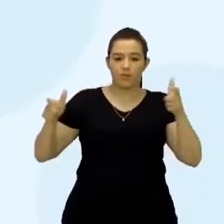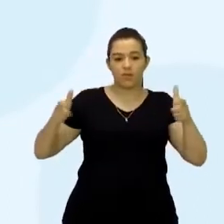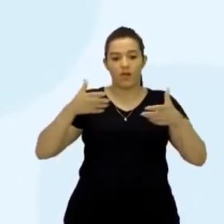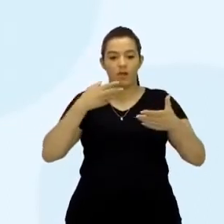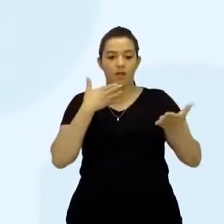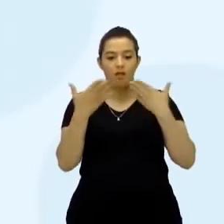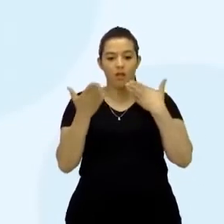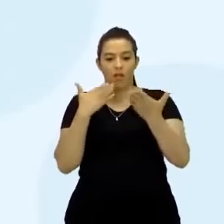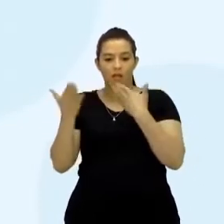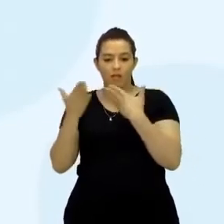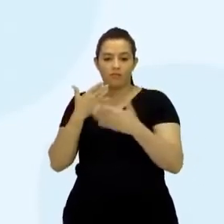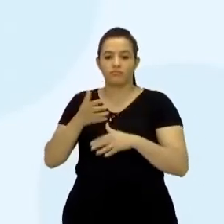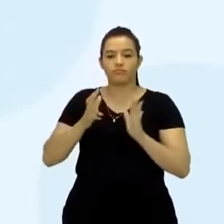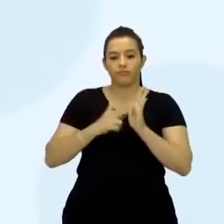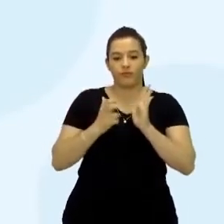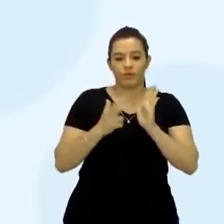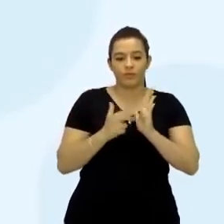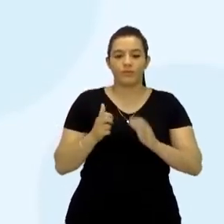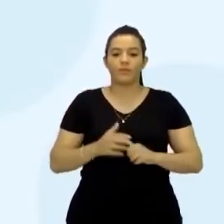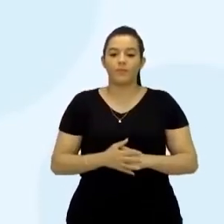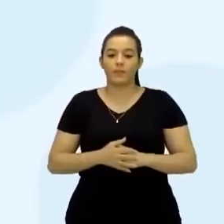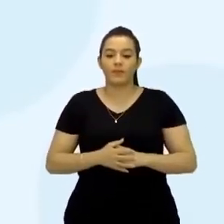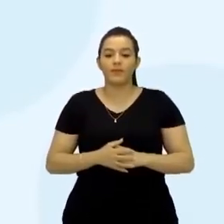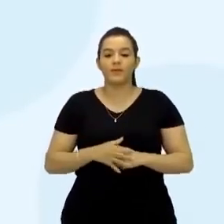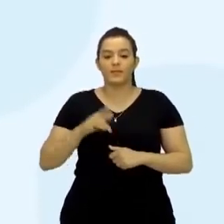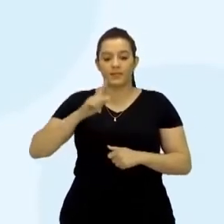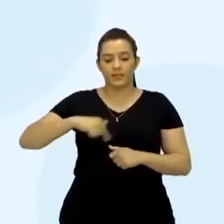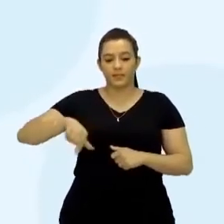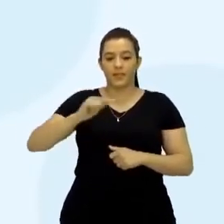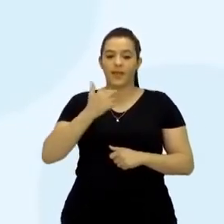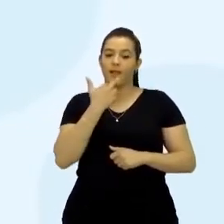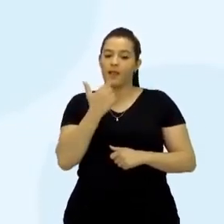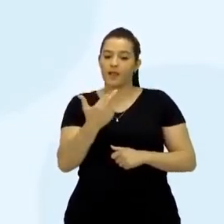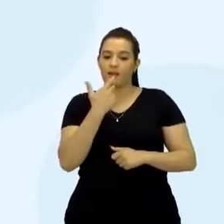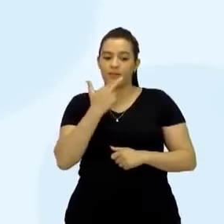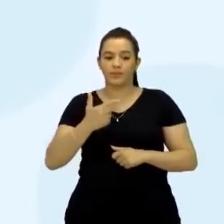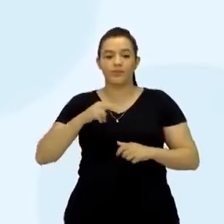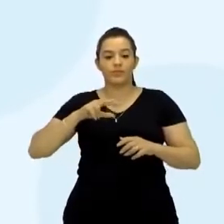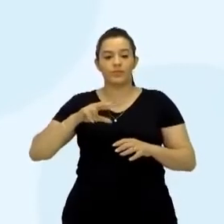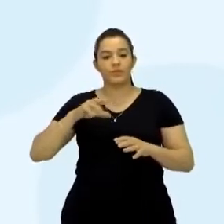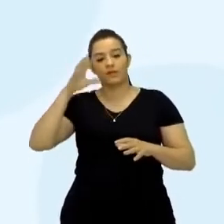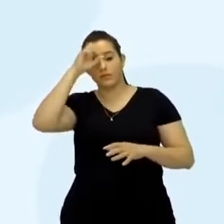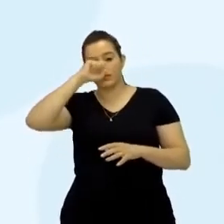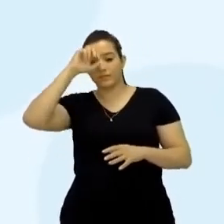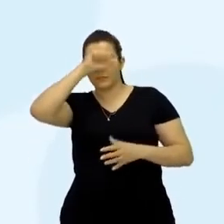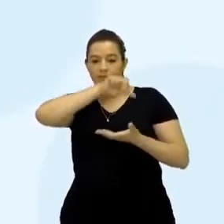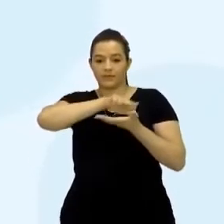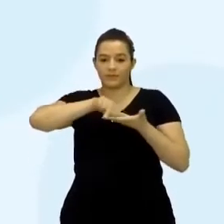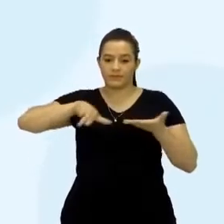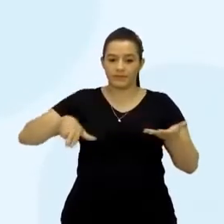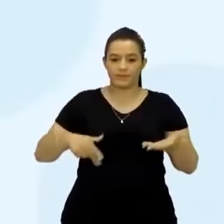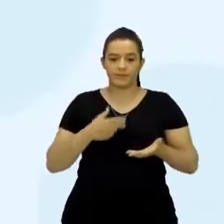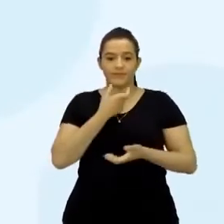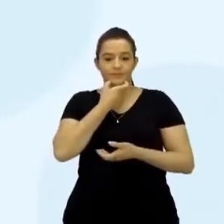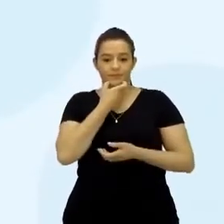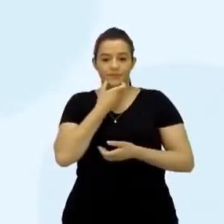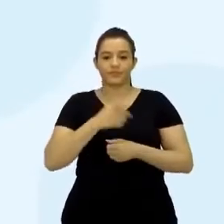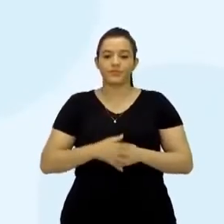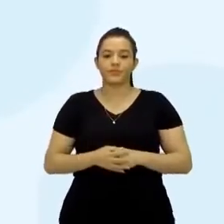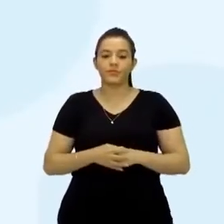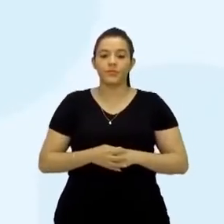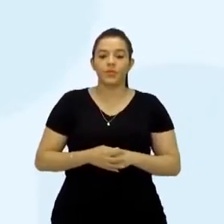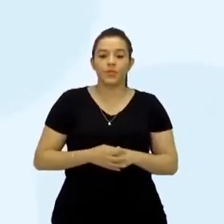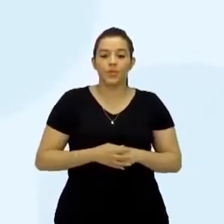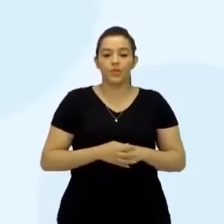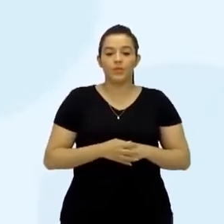vocabulário, um campo conhecido como biolinguística. O contato com o professor Niaguar, lembra que nós comentamos na aula